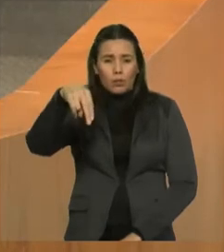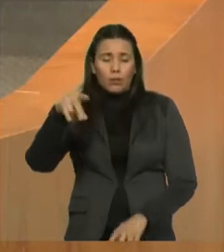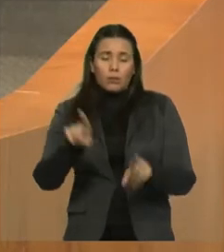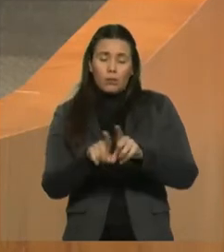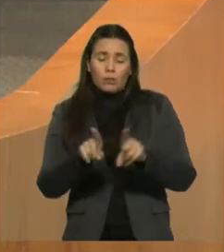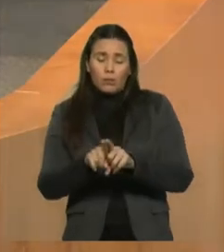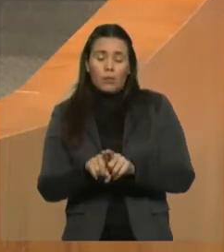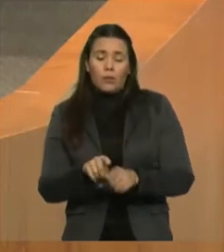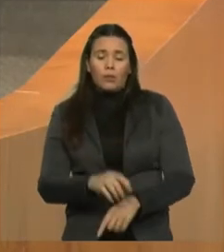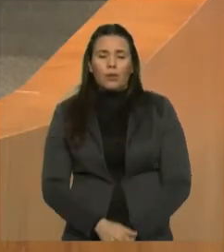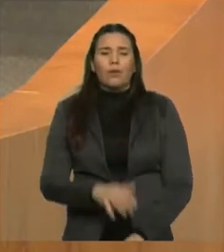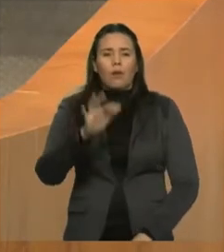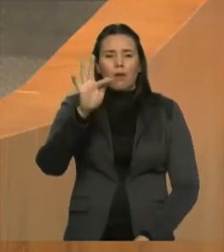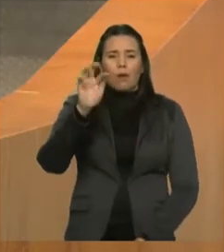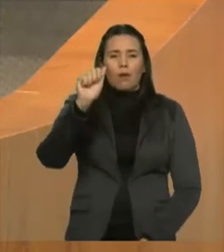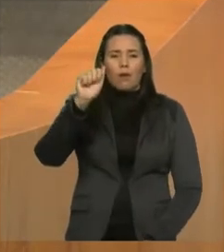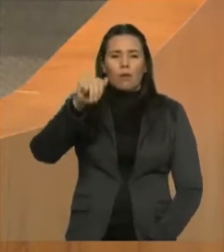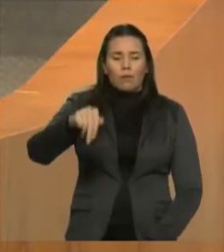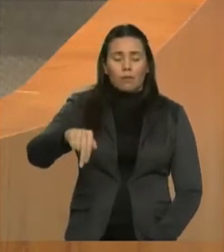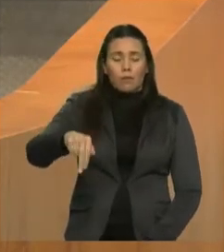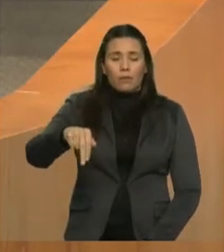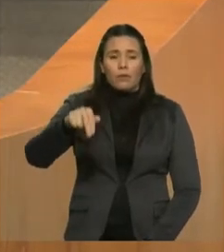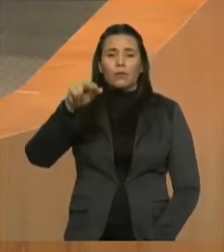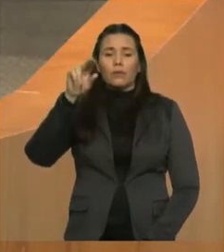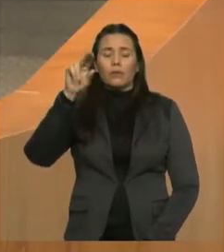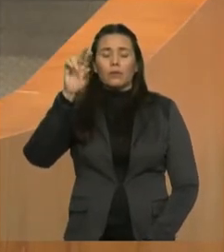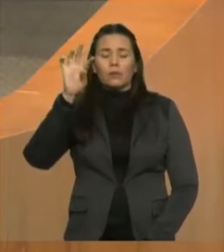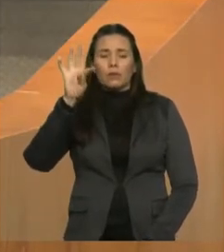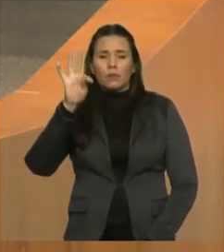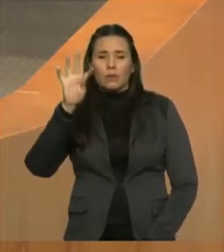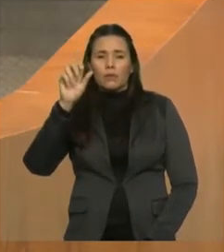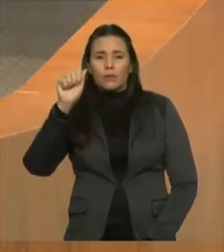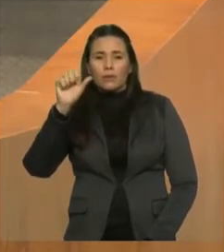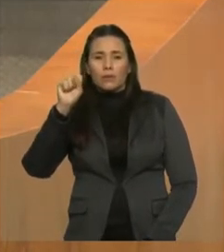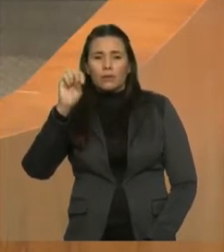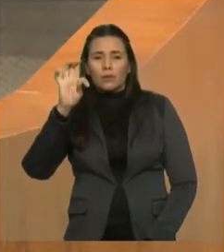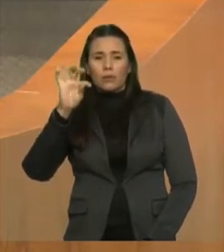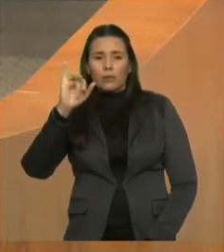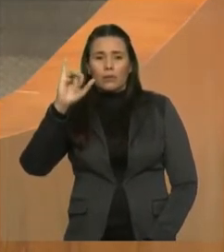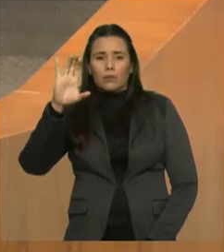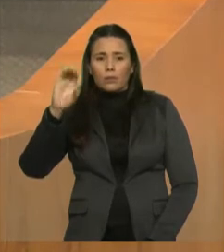o Maranhão real, sem subterfúgios.